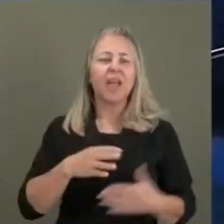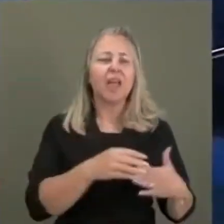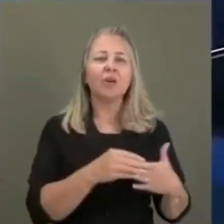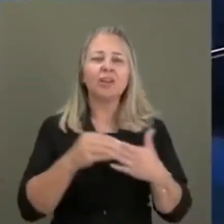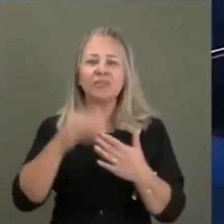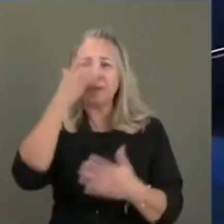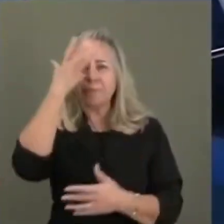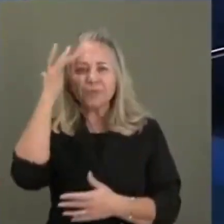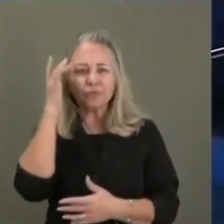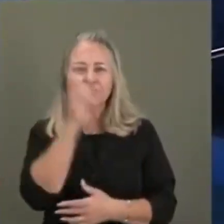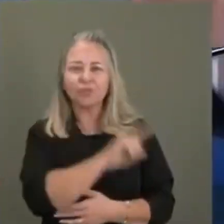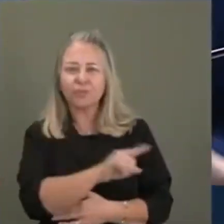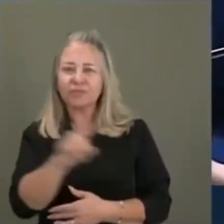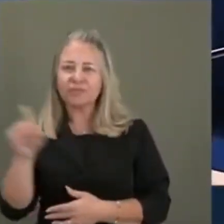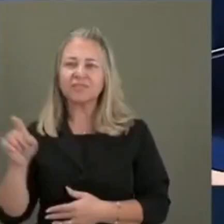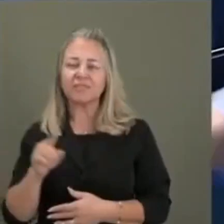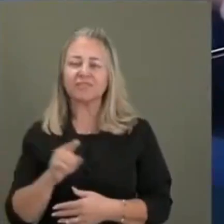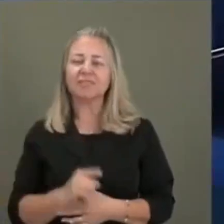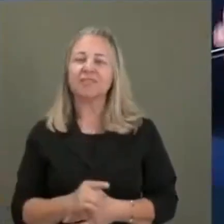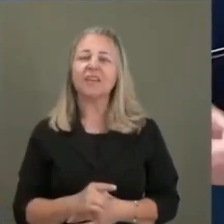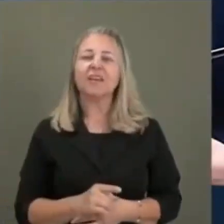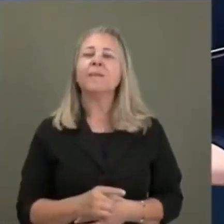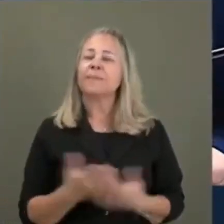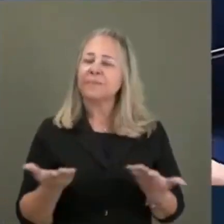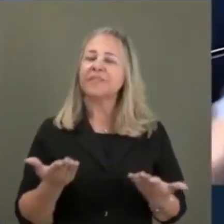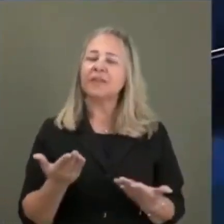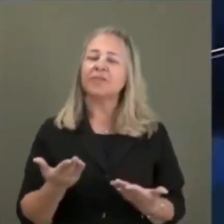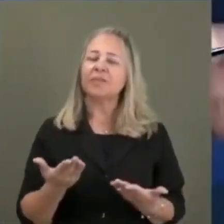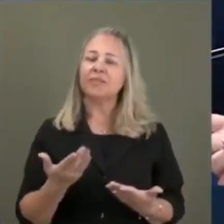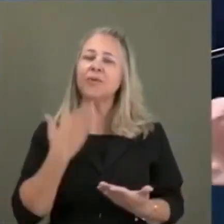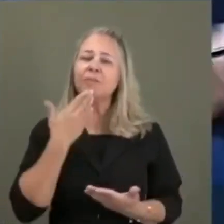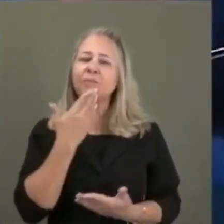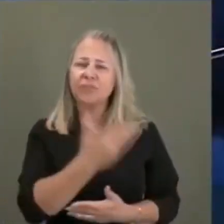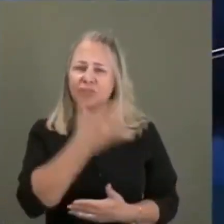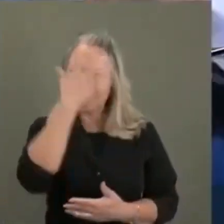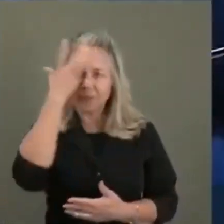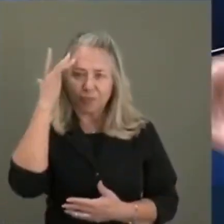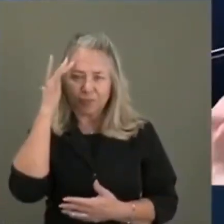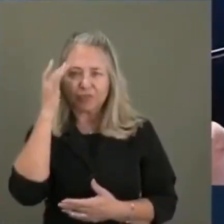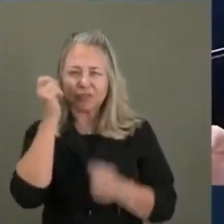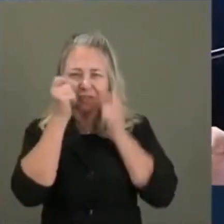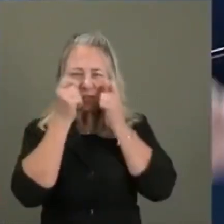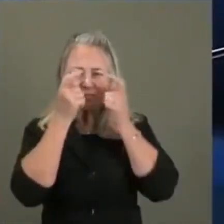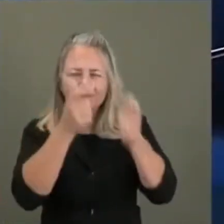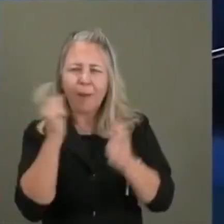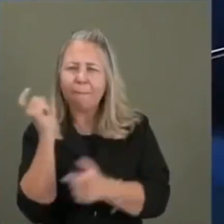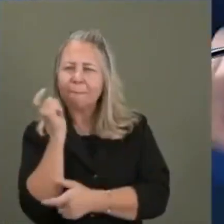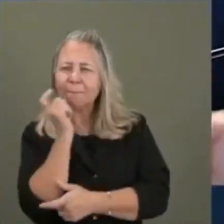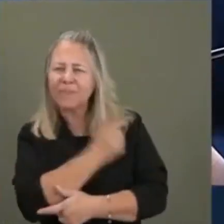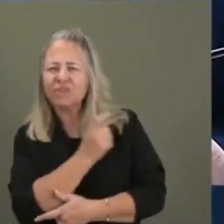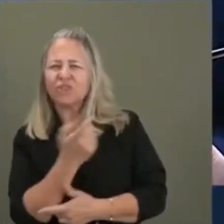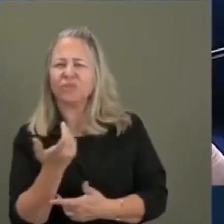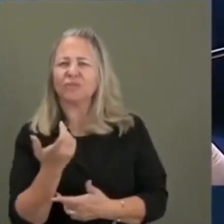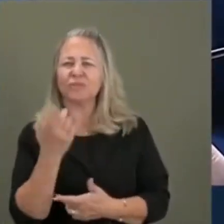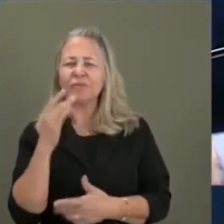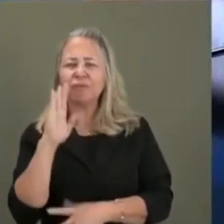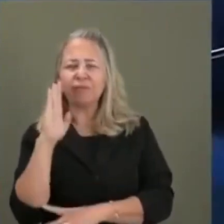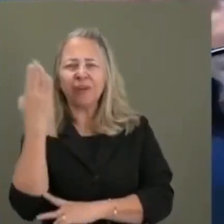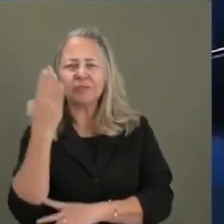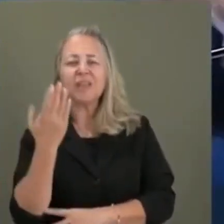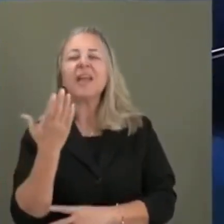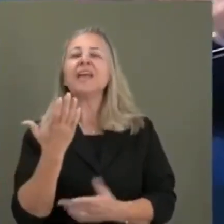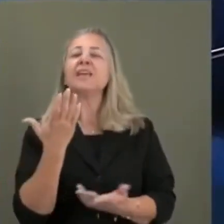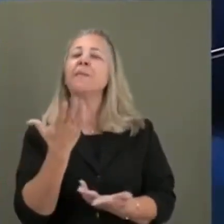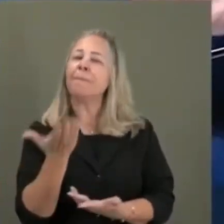dinheiro é de vocês. Agora vocês pagam, que o dinheiro é de vocês. Então, eu queria chamar a atenção aqui para os demagogos, para os hipócritas que querem a queda dos juros,